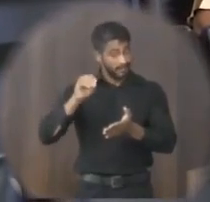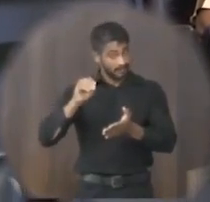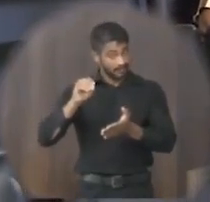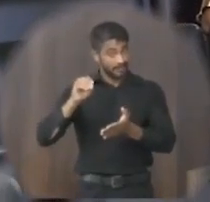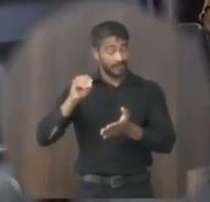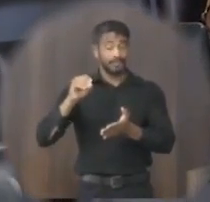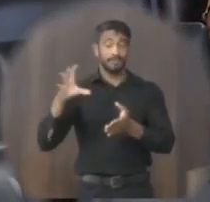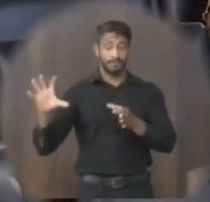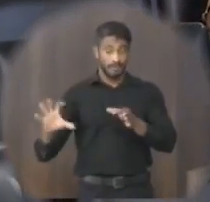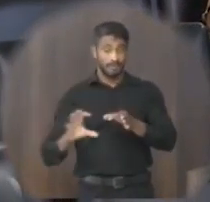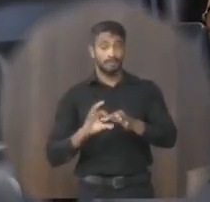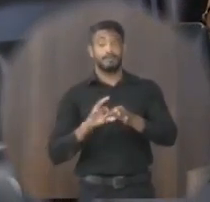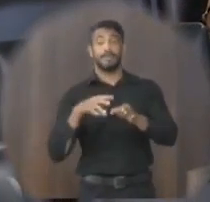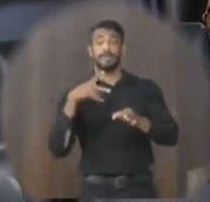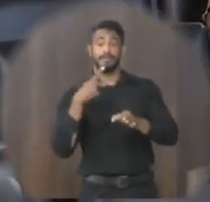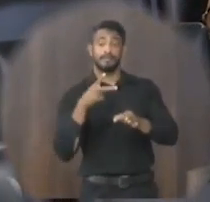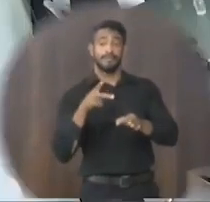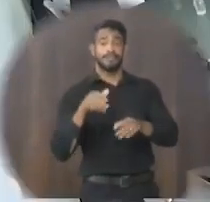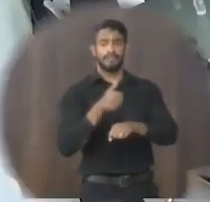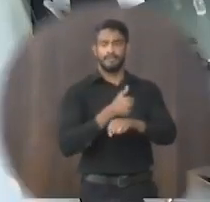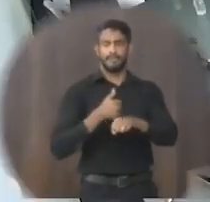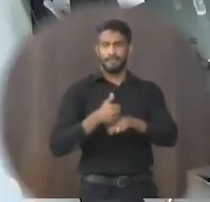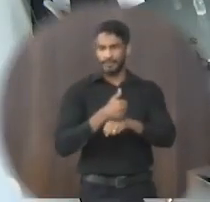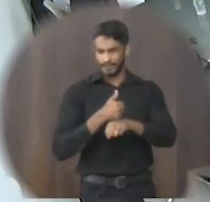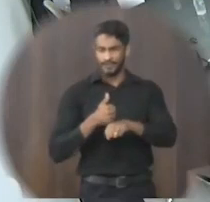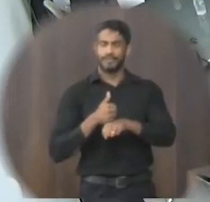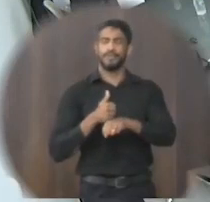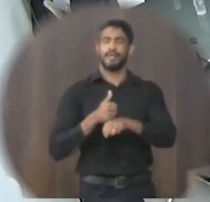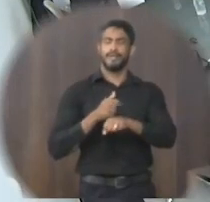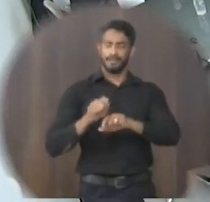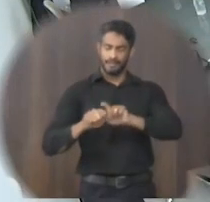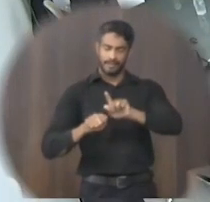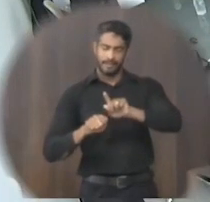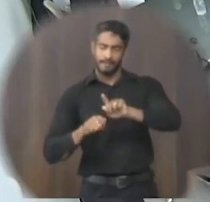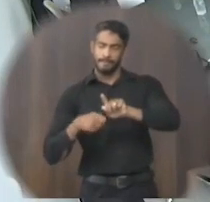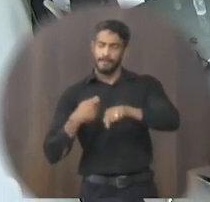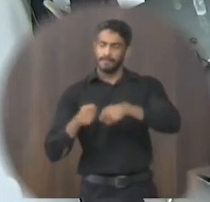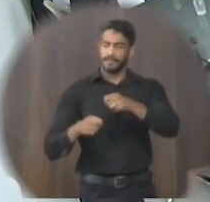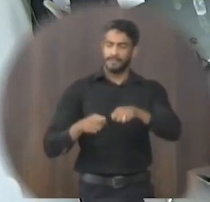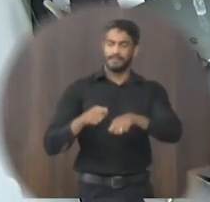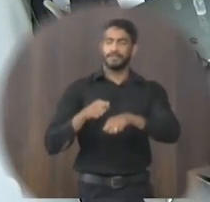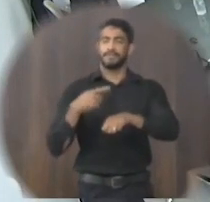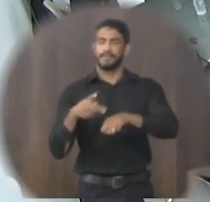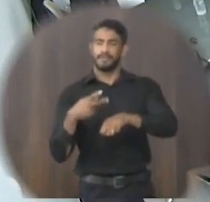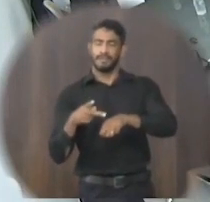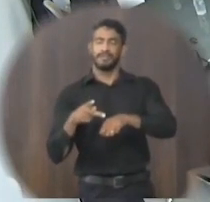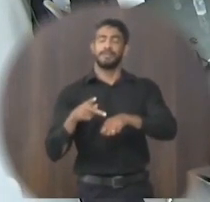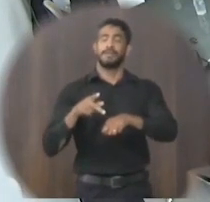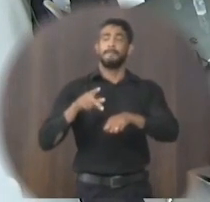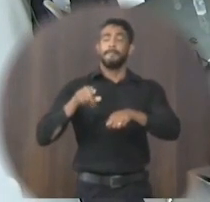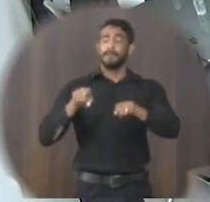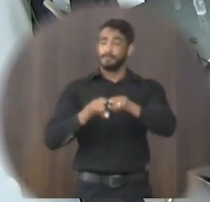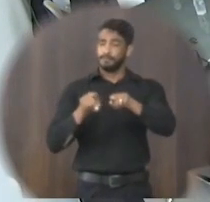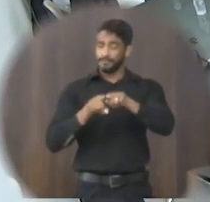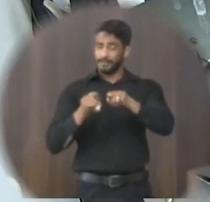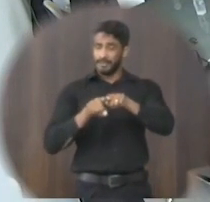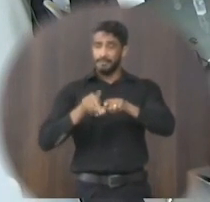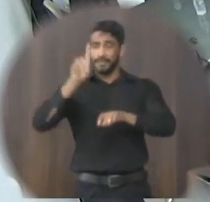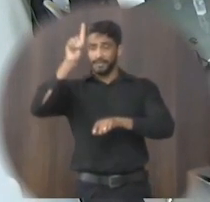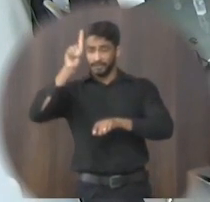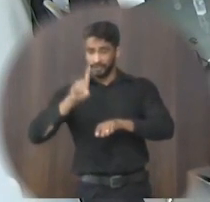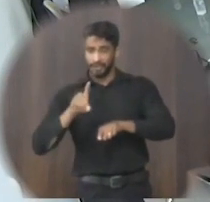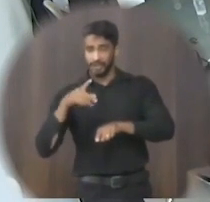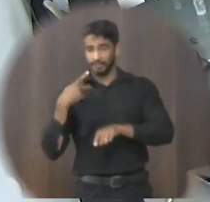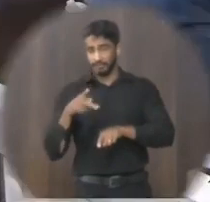subvinculação para salários profissionais de educação do gestor que administra o fundeb à luz do princípio da legalidade que rege o direito